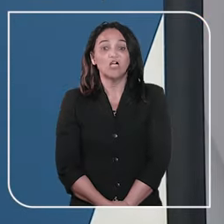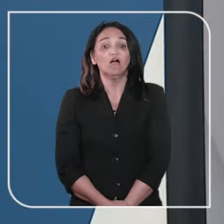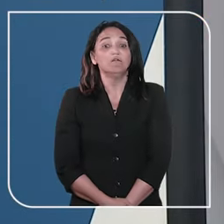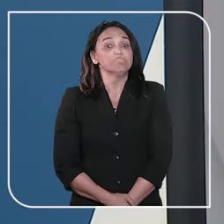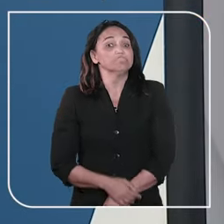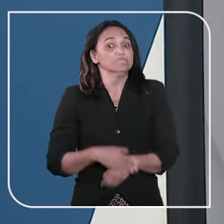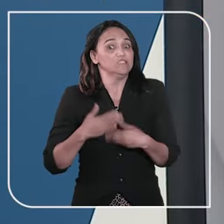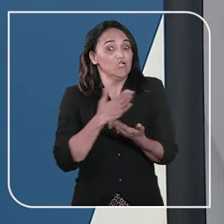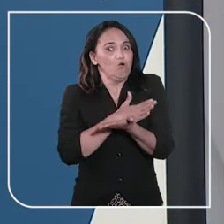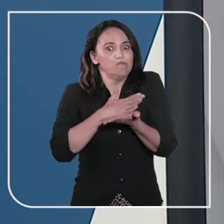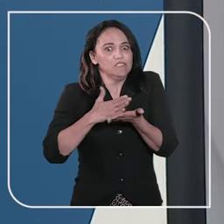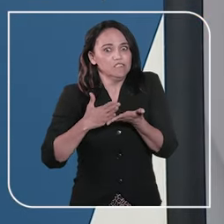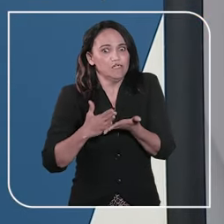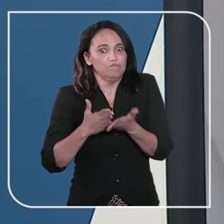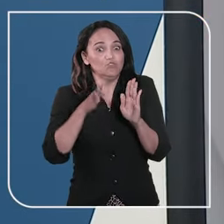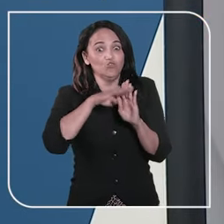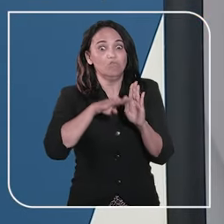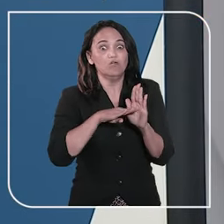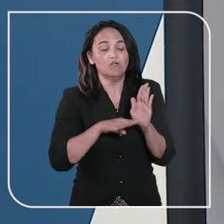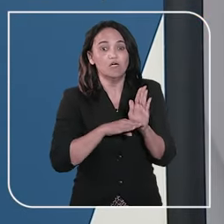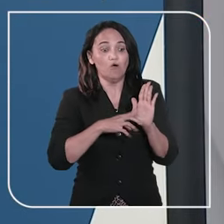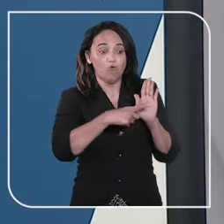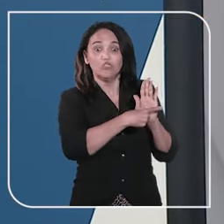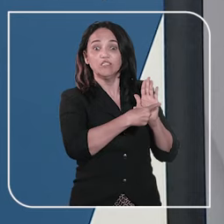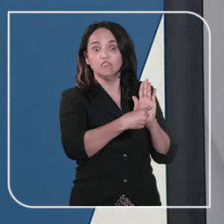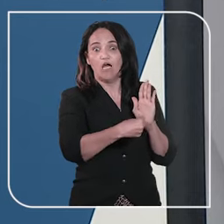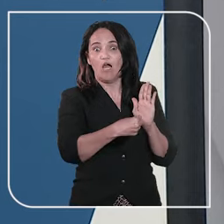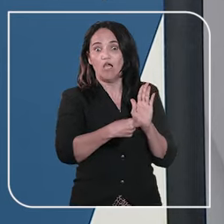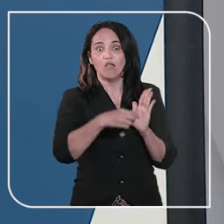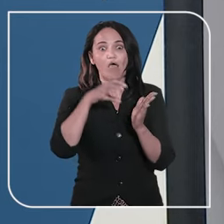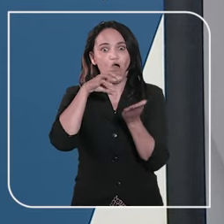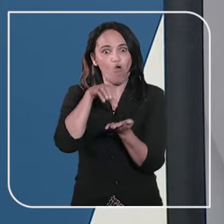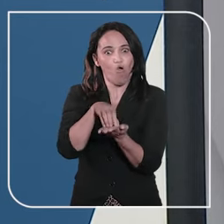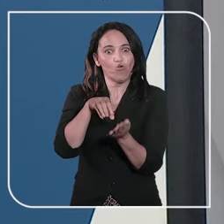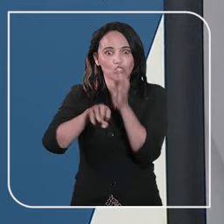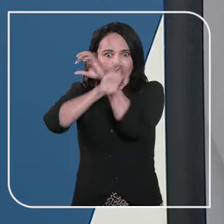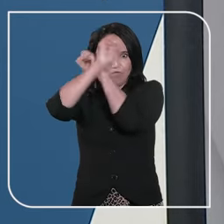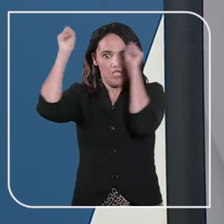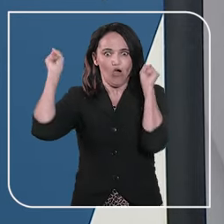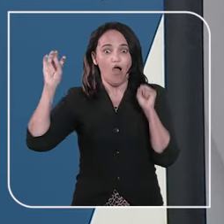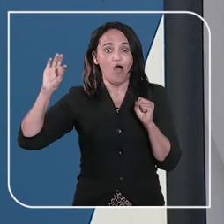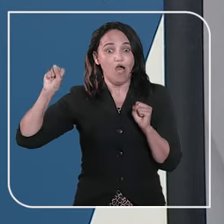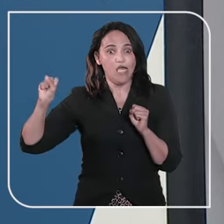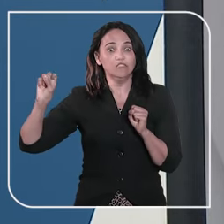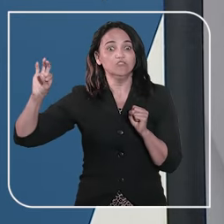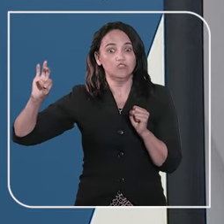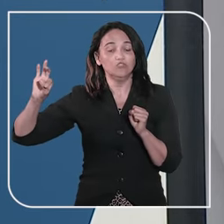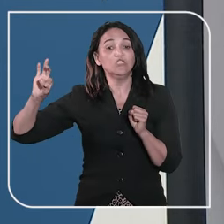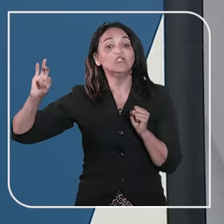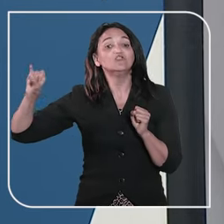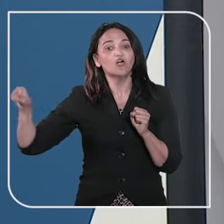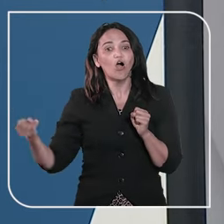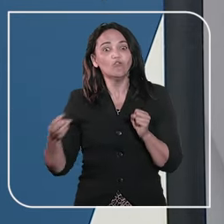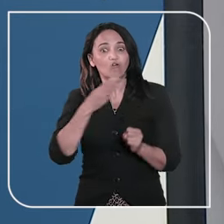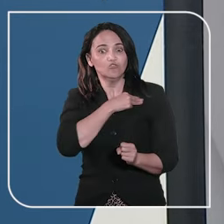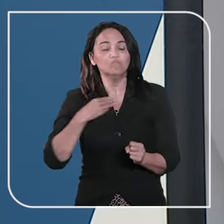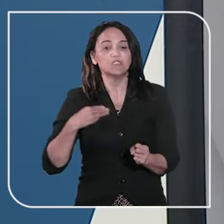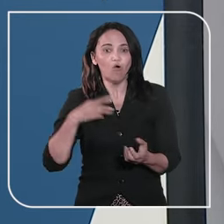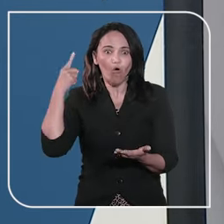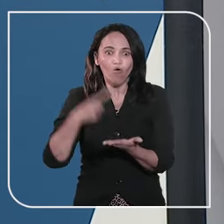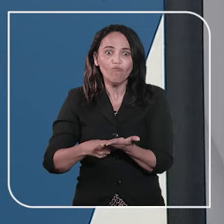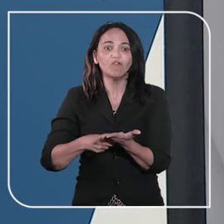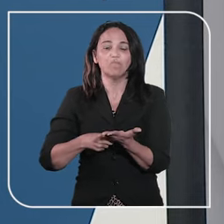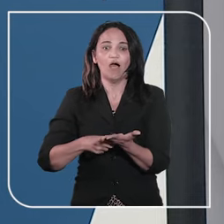E a gente abre o programa com o destaque da Corte Especial do Superior Tribunal de Justiça. Os ministros homologaram